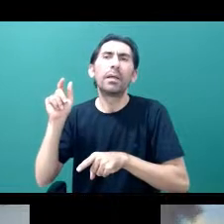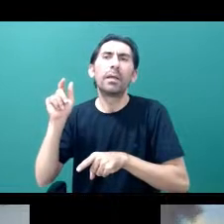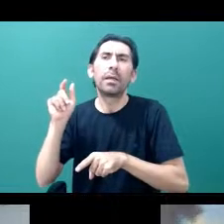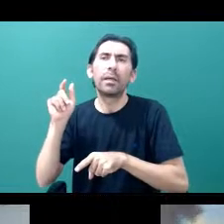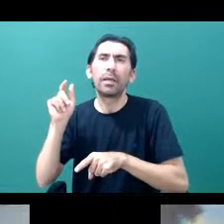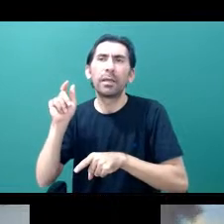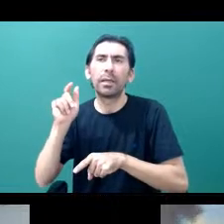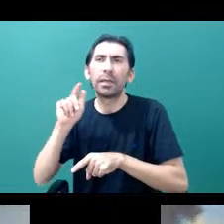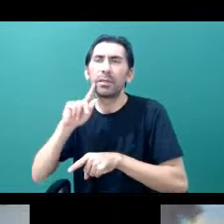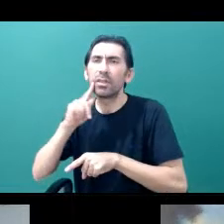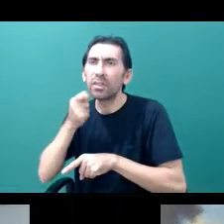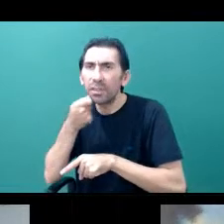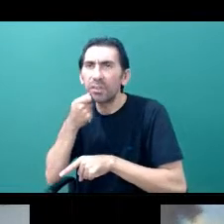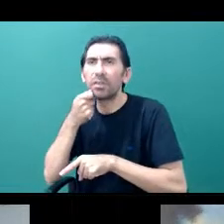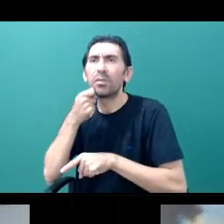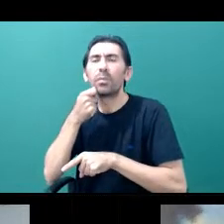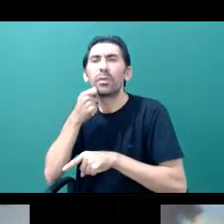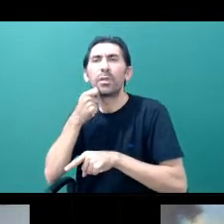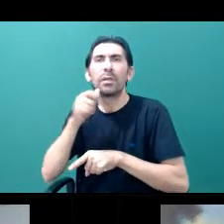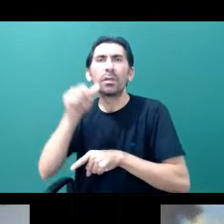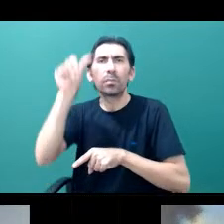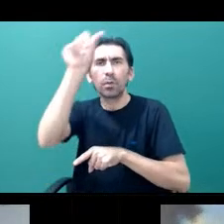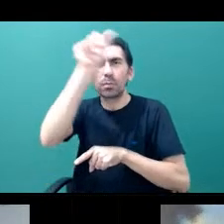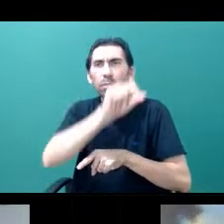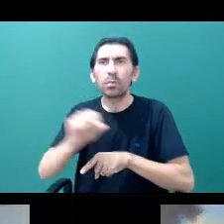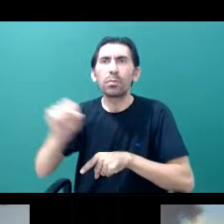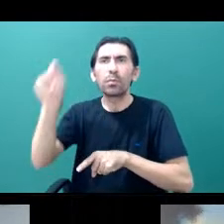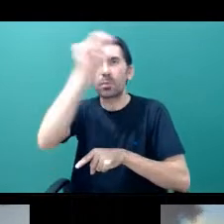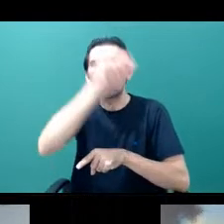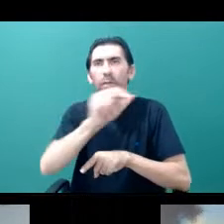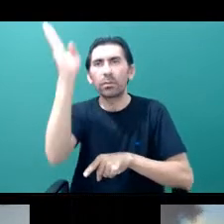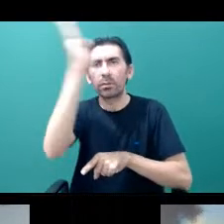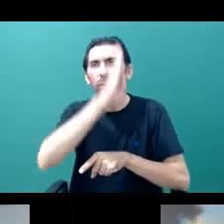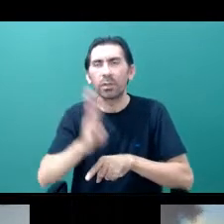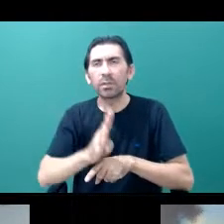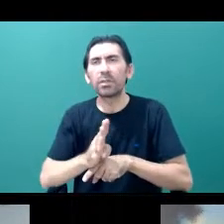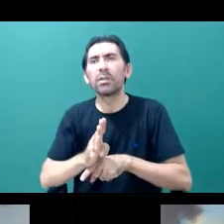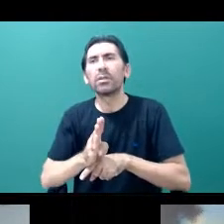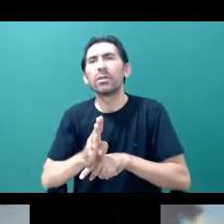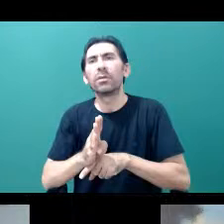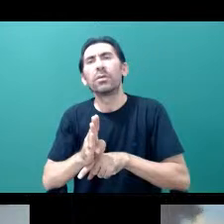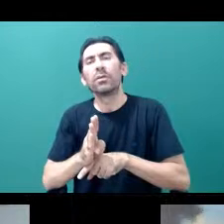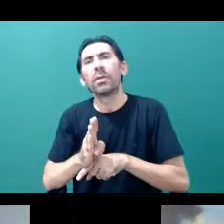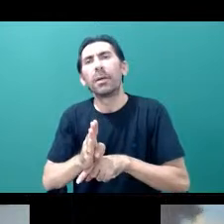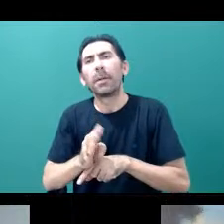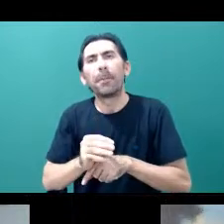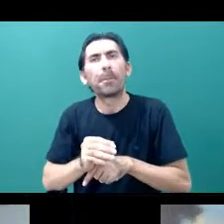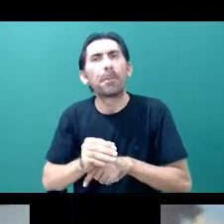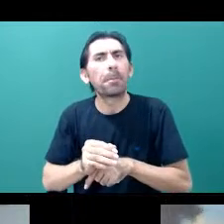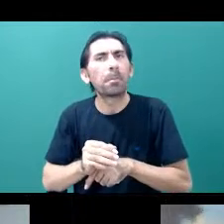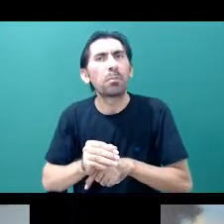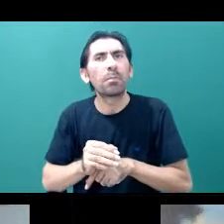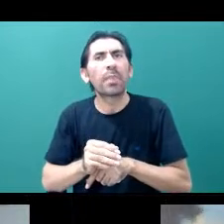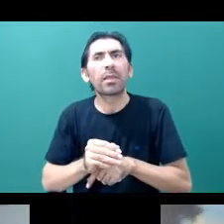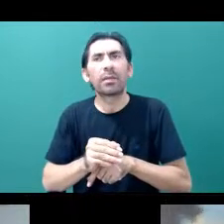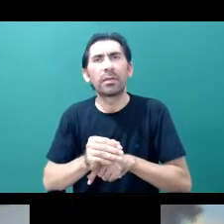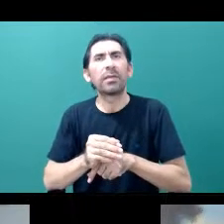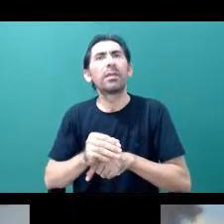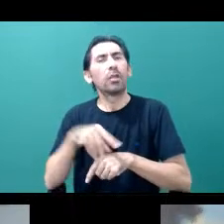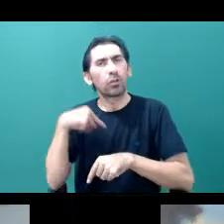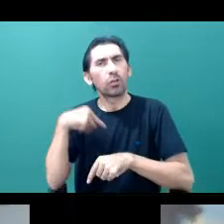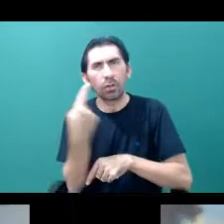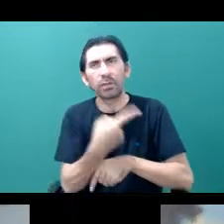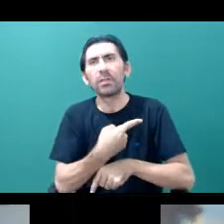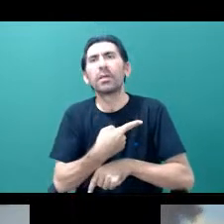áreas que nós comentamos aqui, tanto eu, quanto o Kepler, quanto a professora Bia, todas elas são